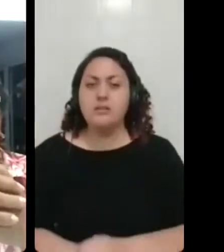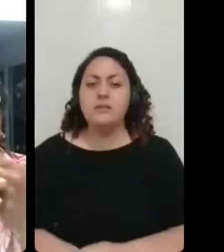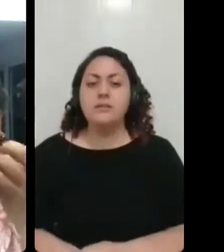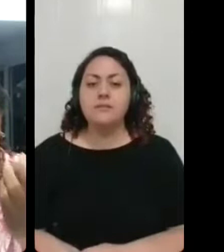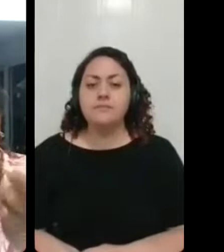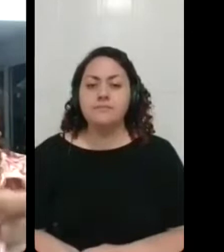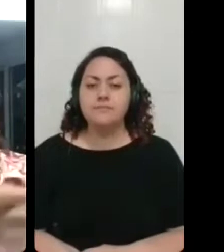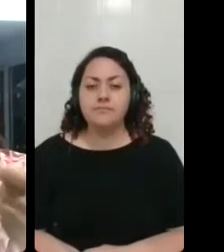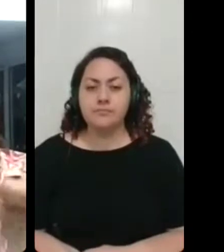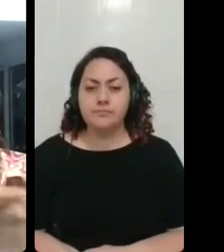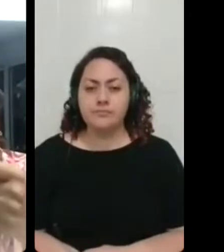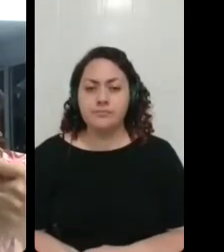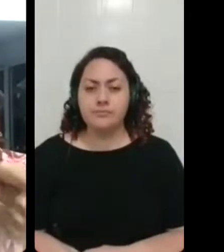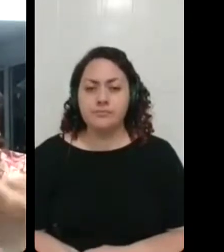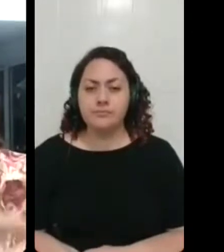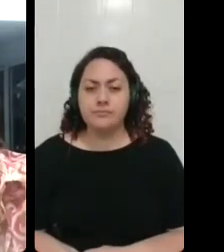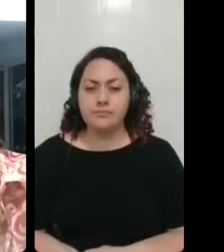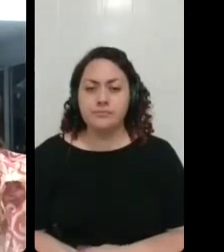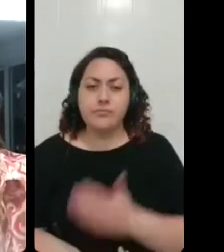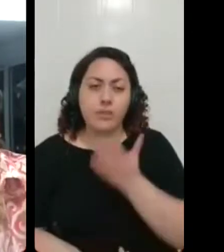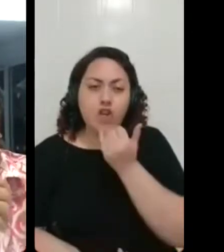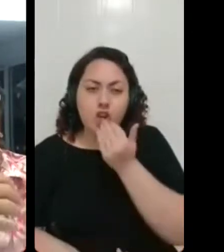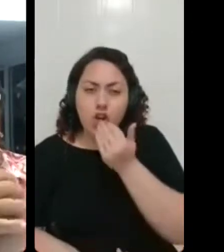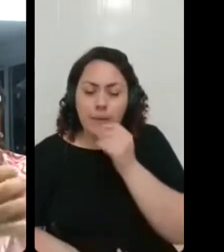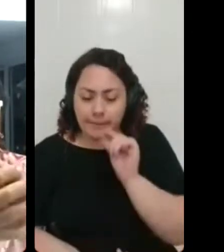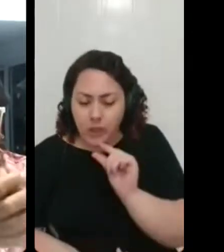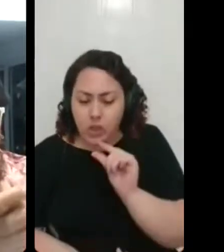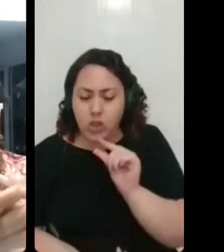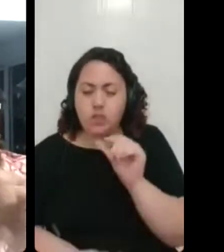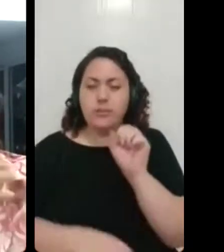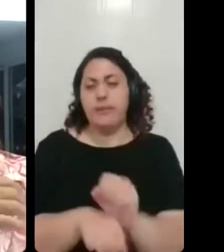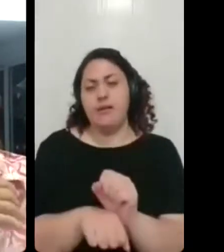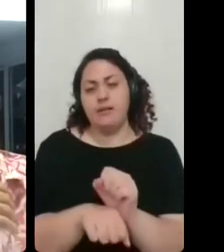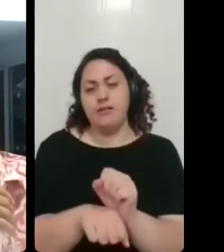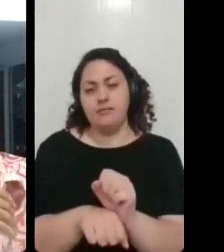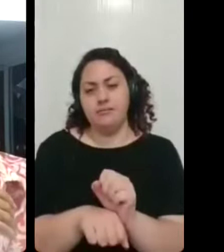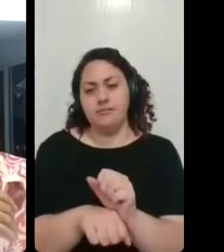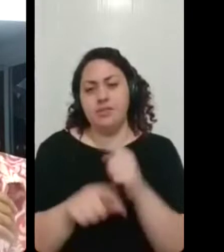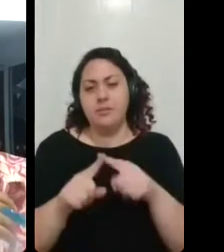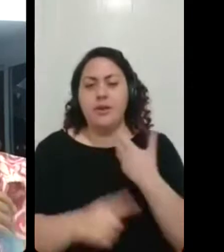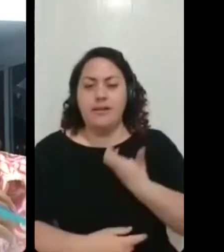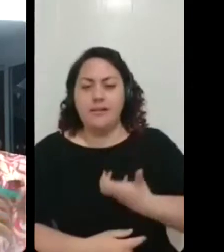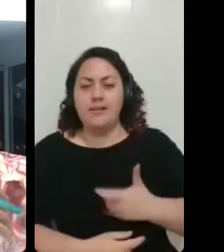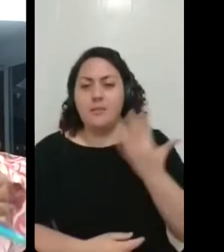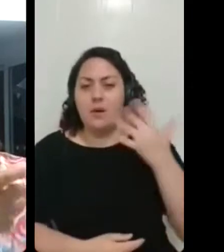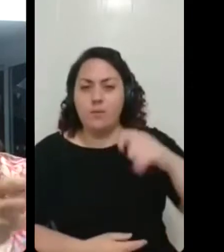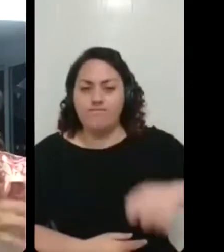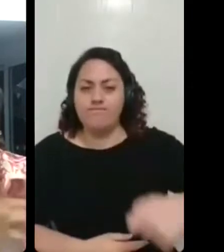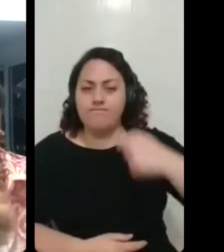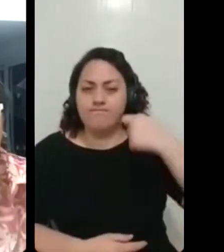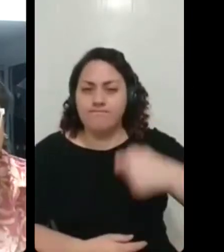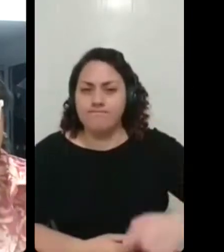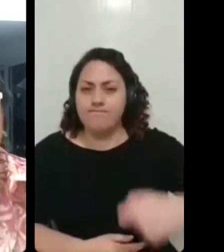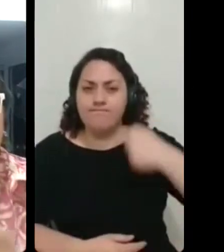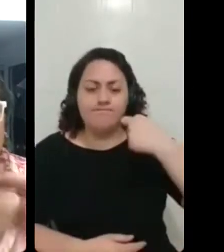Pra comer, eu comia um pouquinho, tinha que largar o garfo porque o simples segurar o